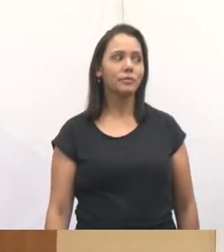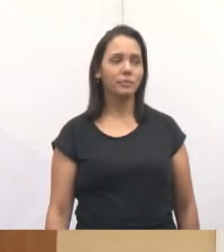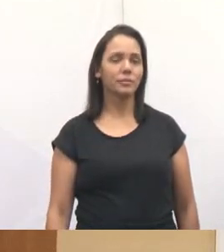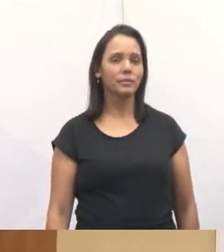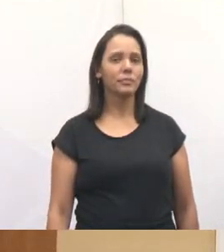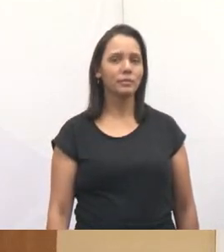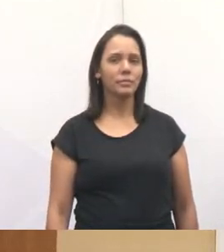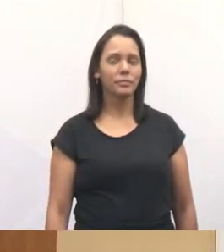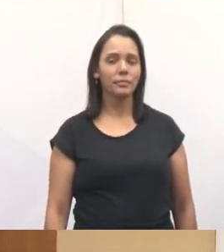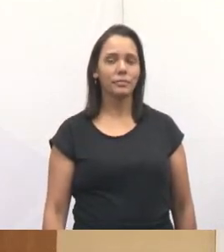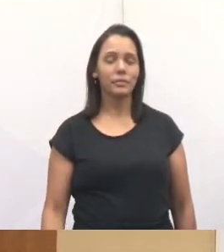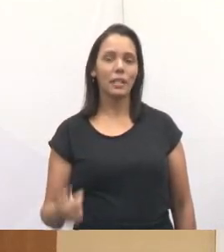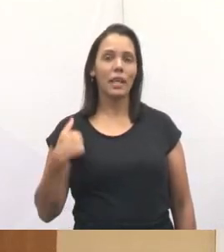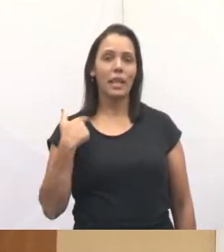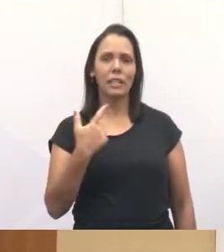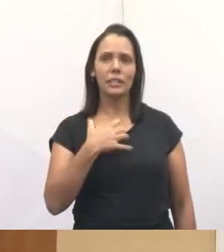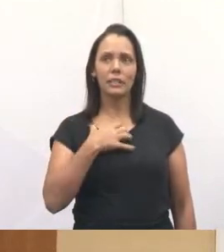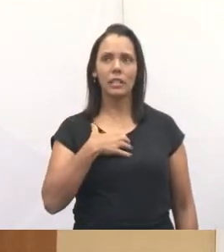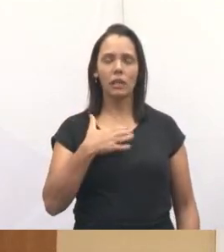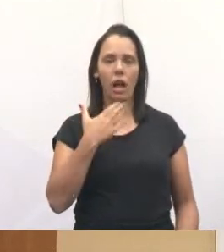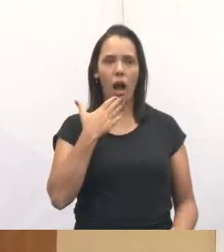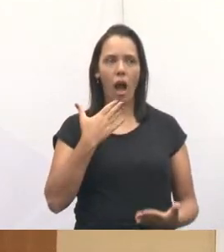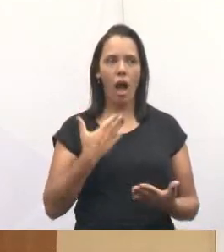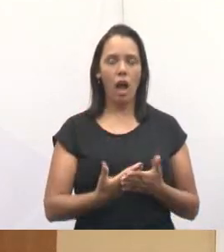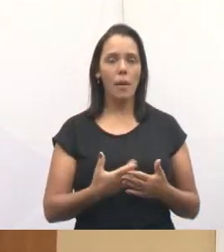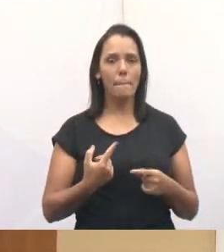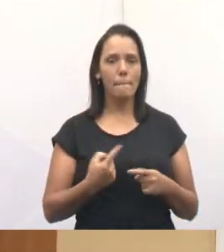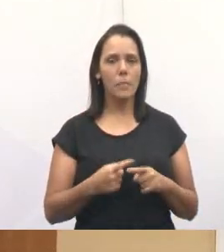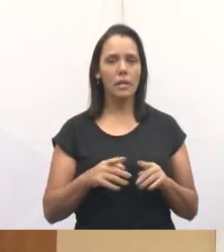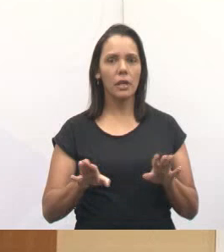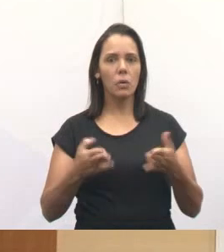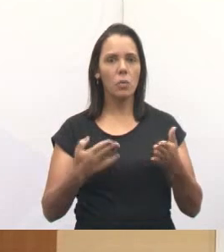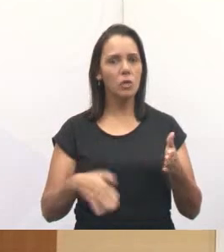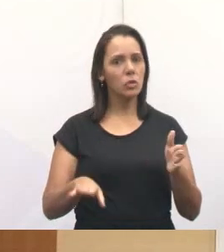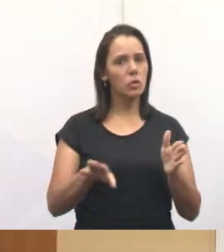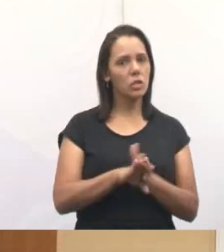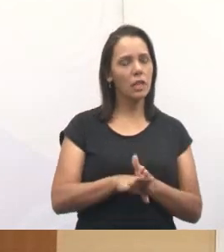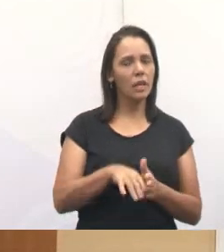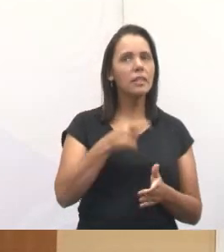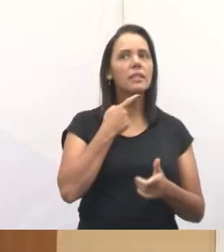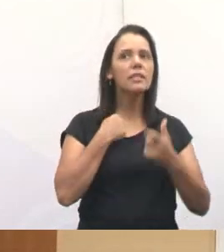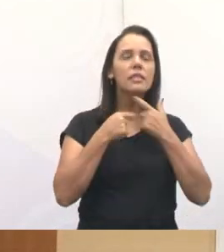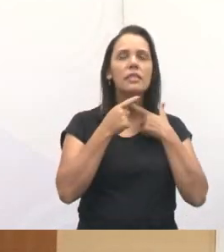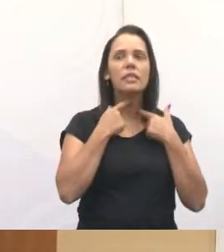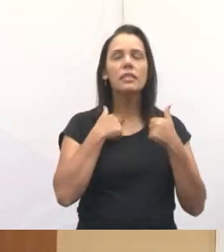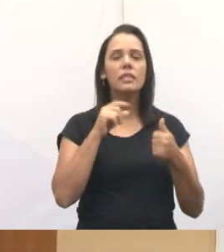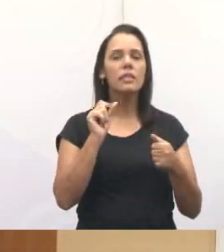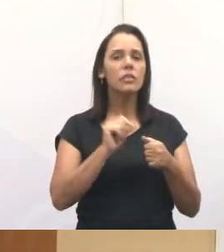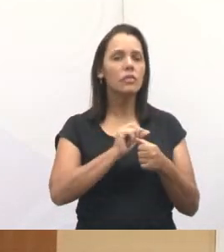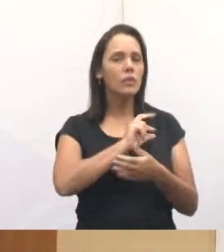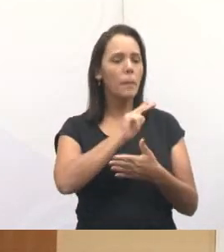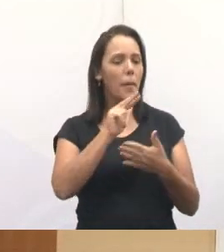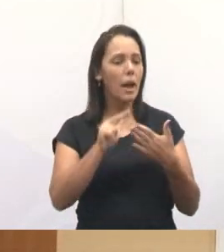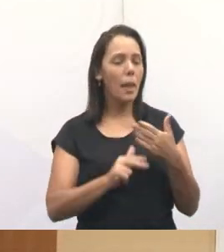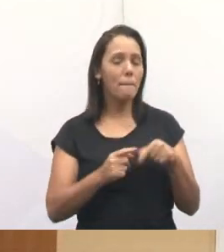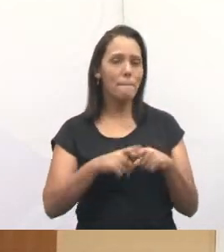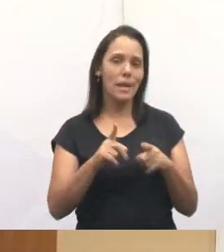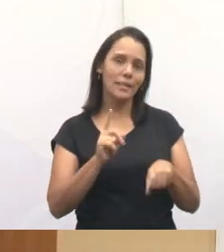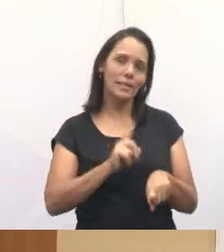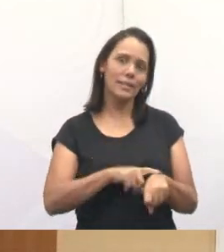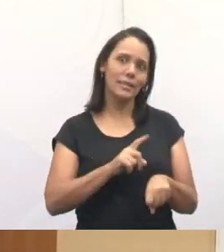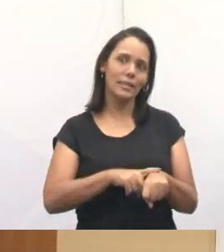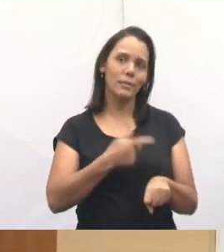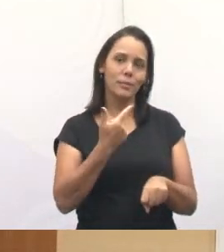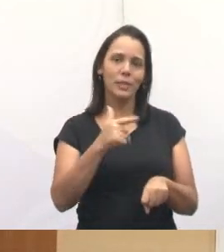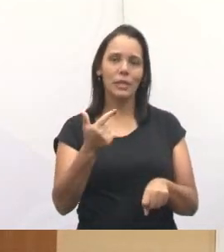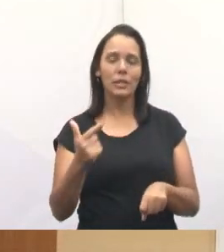E a gente fica até assustado, porque a gente, quando entra aqui, a gente almeja fazer tanta coisa e, infelizmente, não dá tempo. Porque as